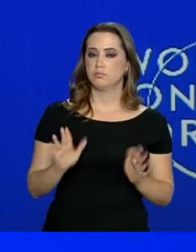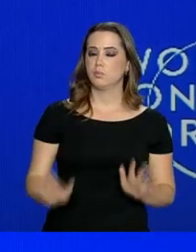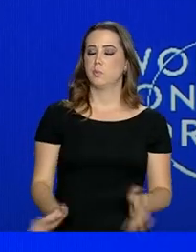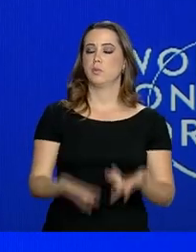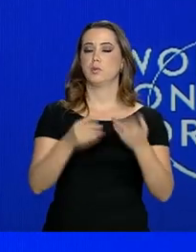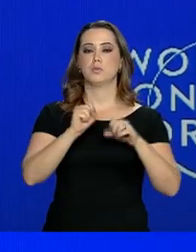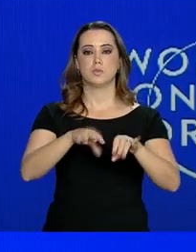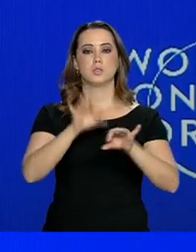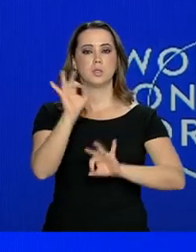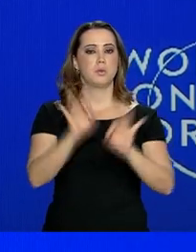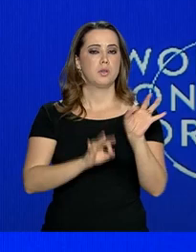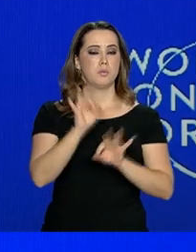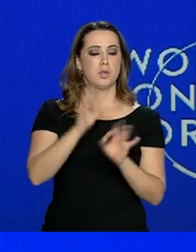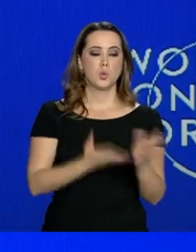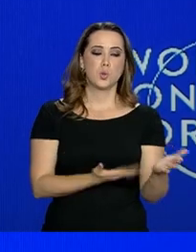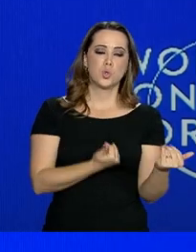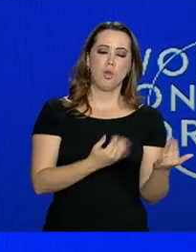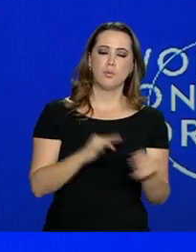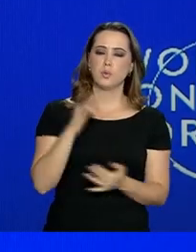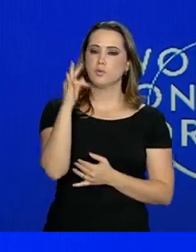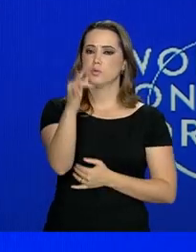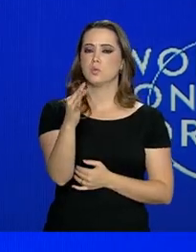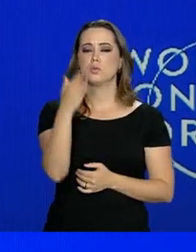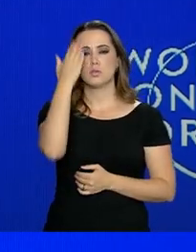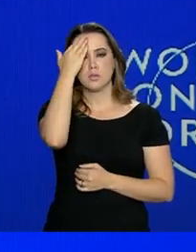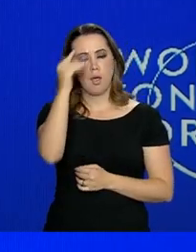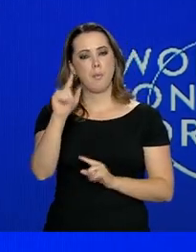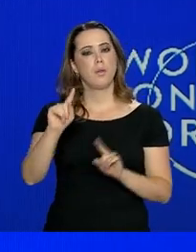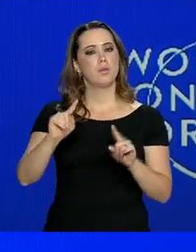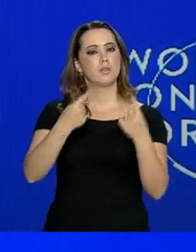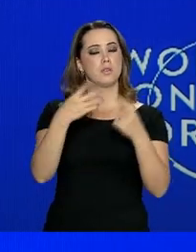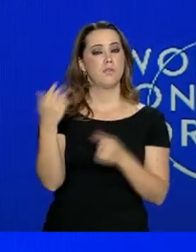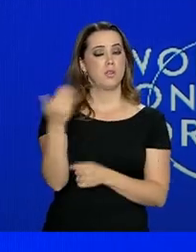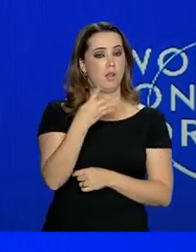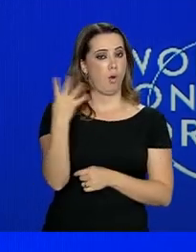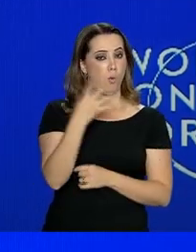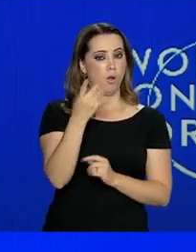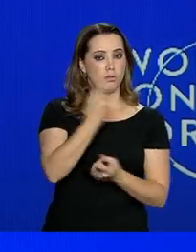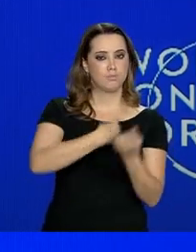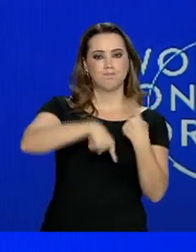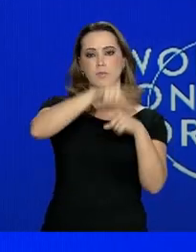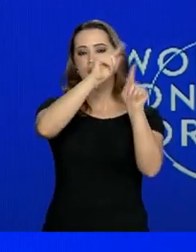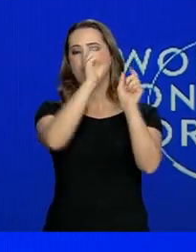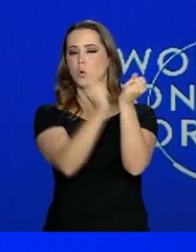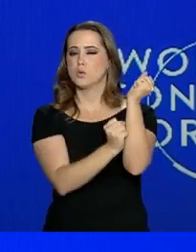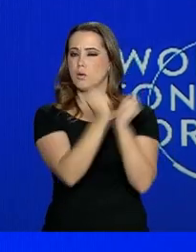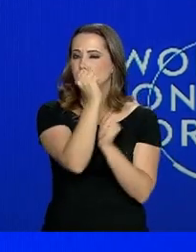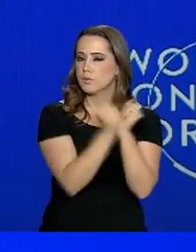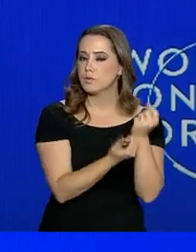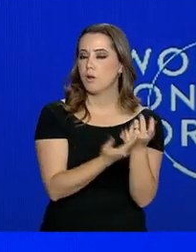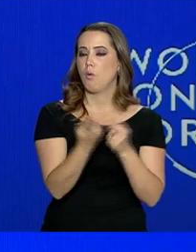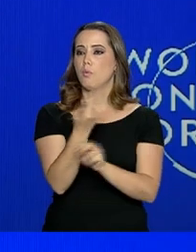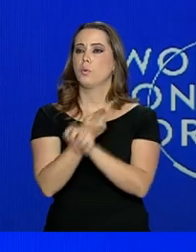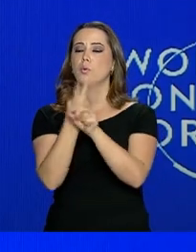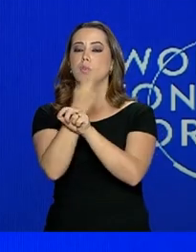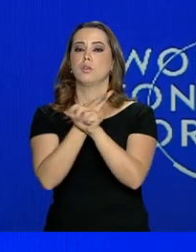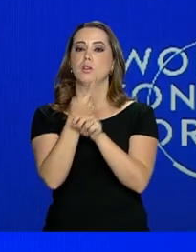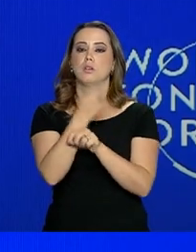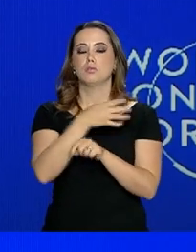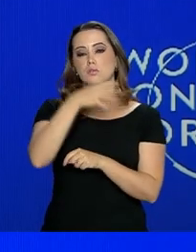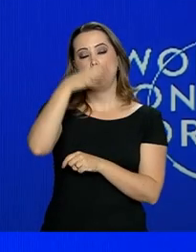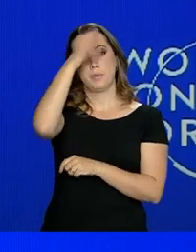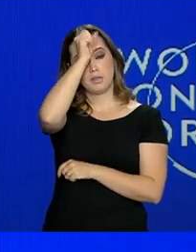educação que prepare nossa juventude para os desafios da quarta revolução industrial. Buscando, pelo conhecimento,